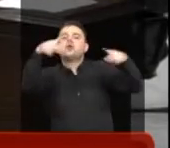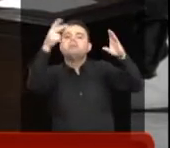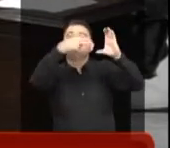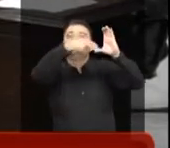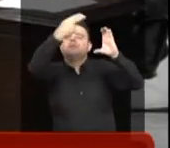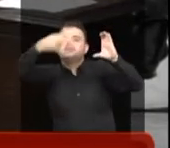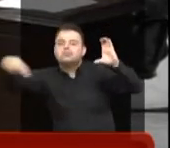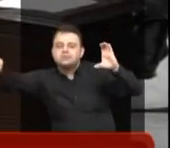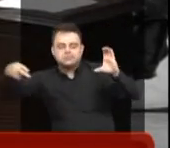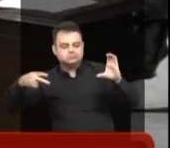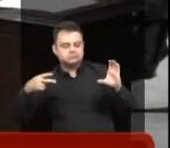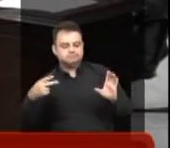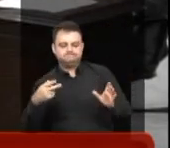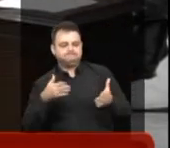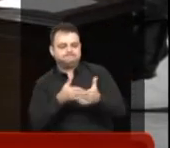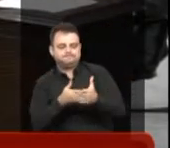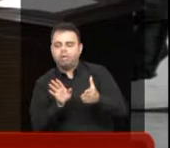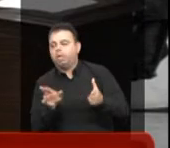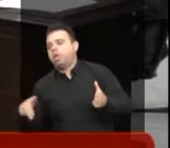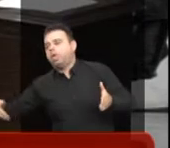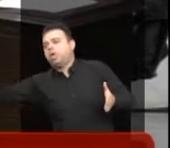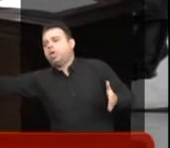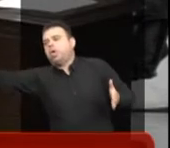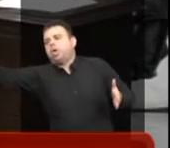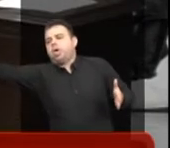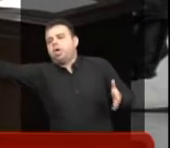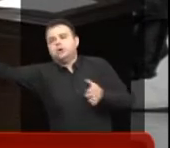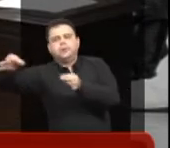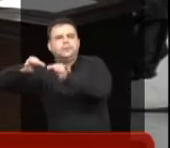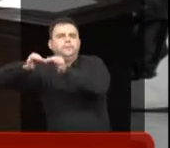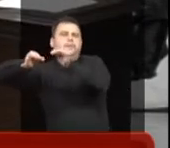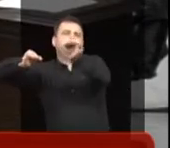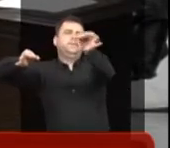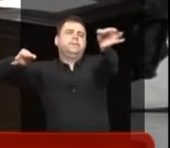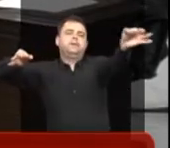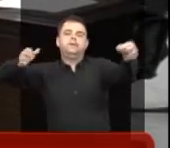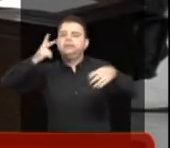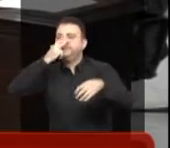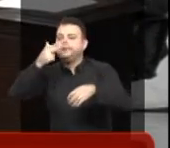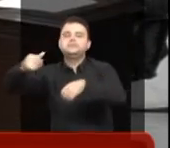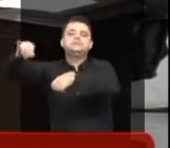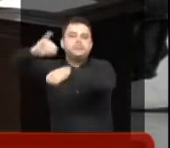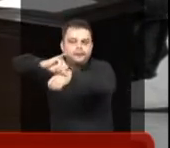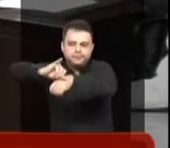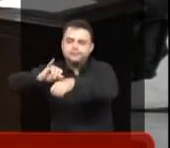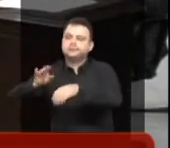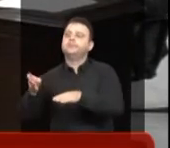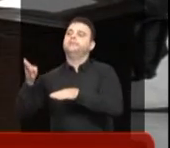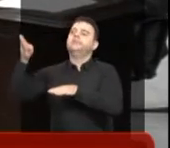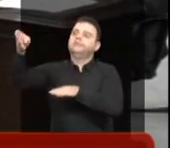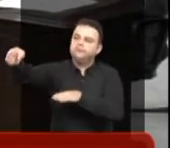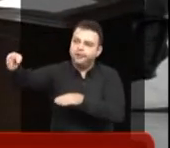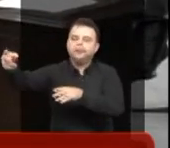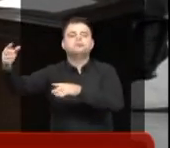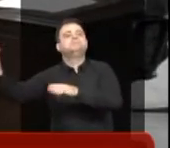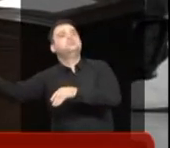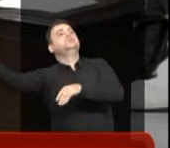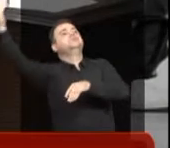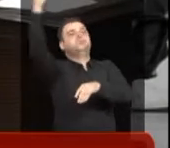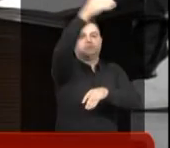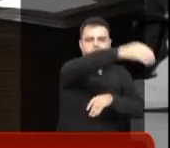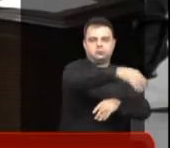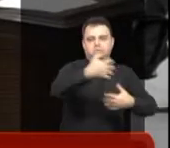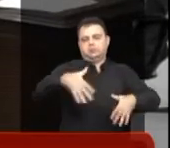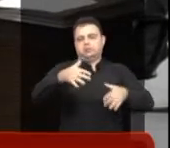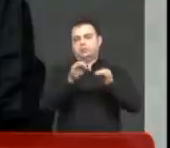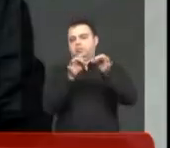Center Norte, elas precisam fazer uma volta imensa, voltando quase até mais ou menos a região central para depois irem. E nós conseguimos